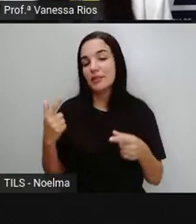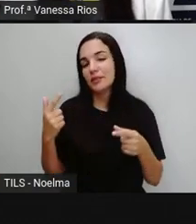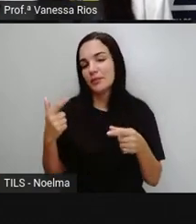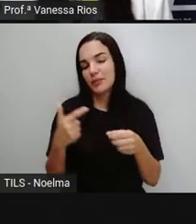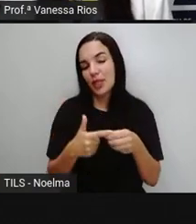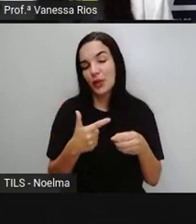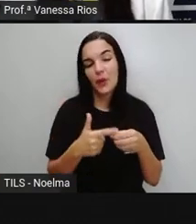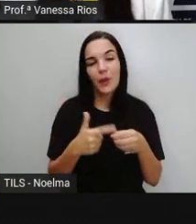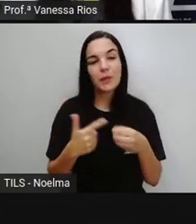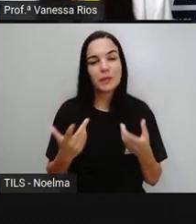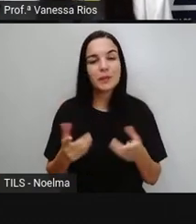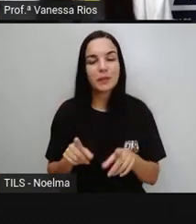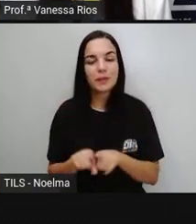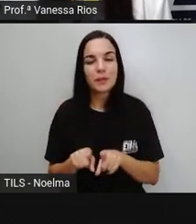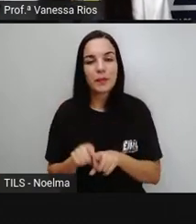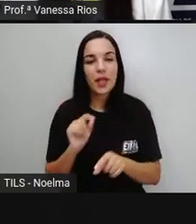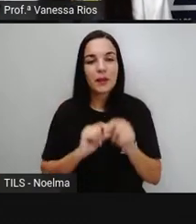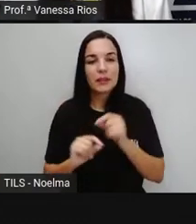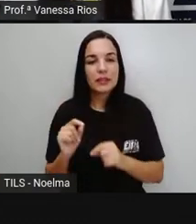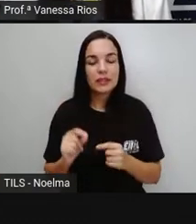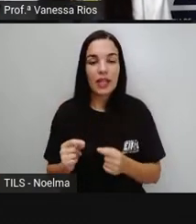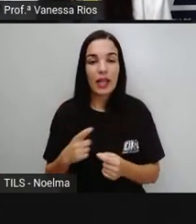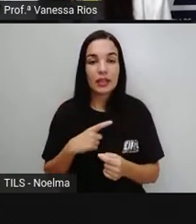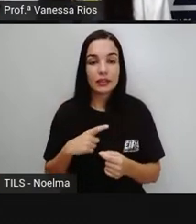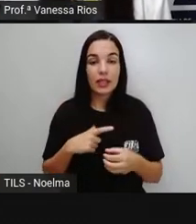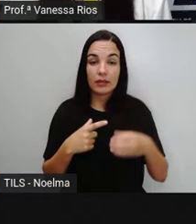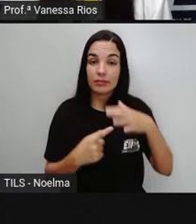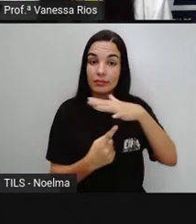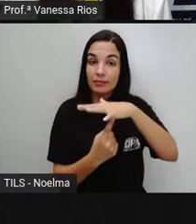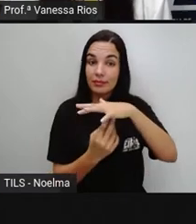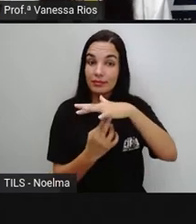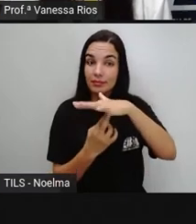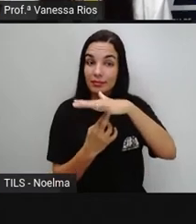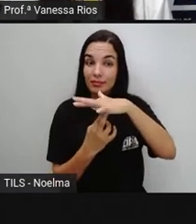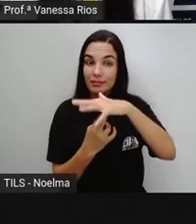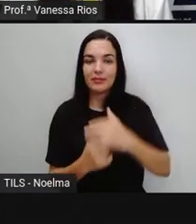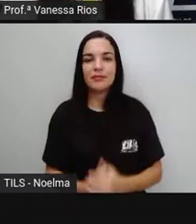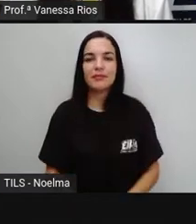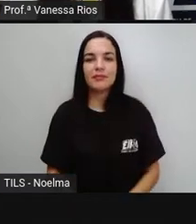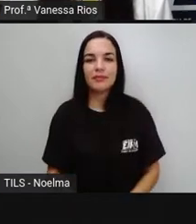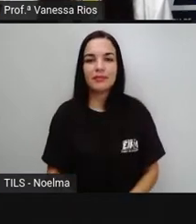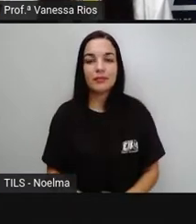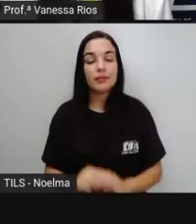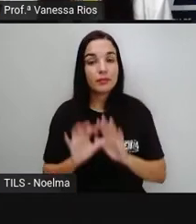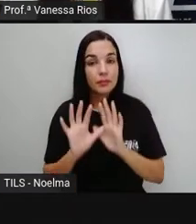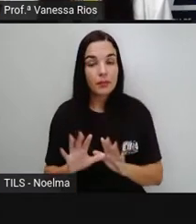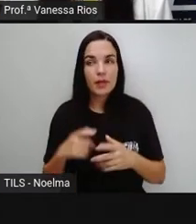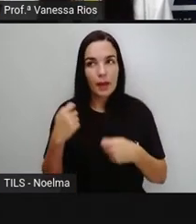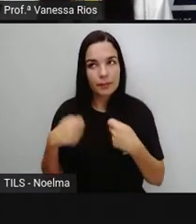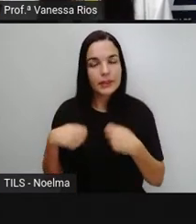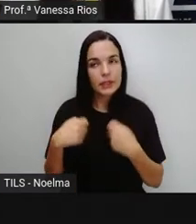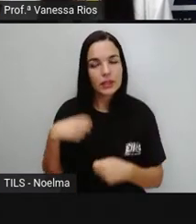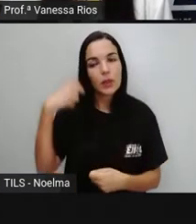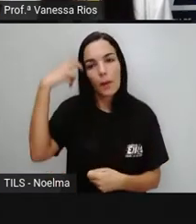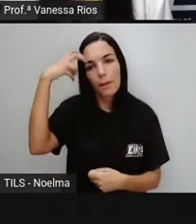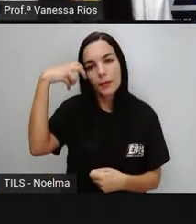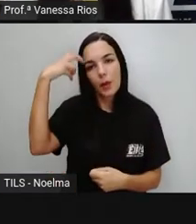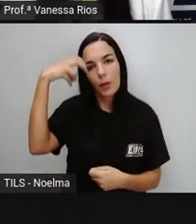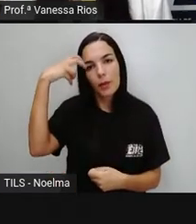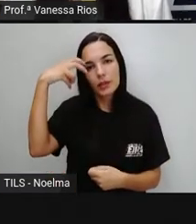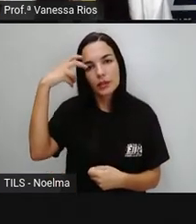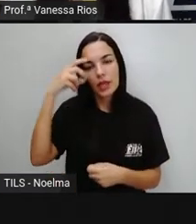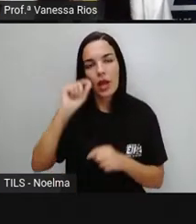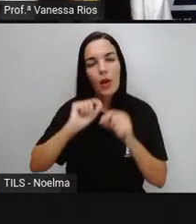A obtenção dos alimentos Através da feira E aí é preciso A gente Se ter essa